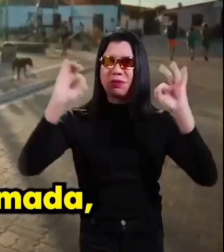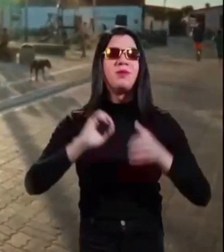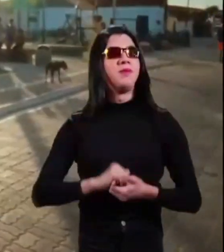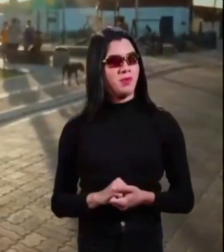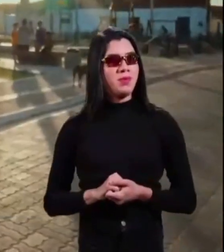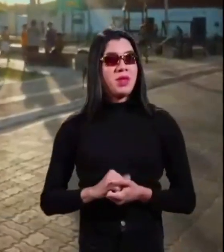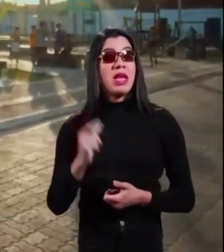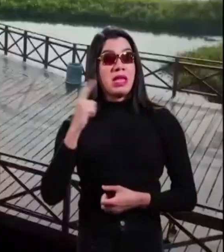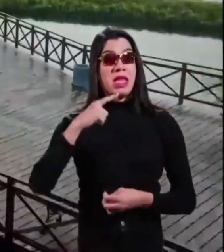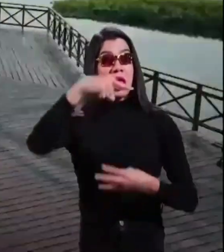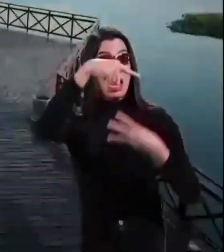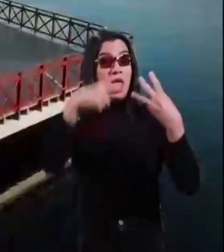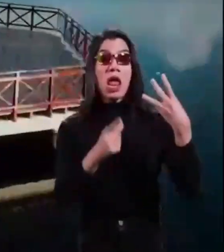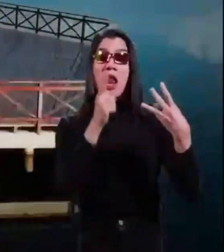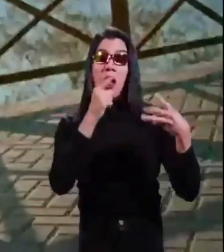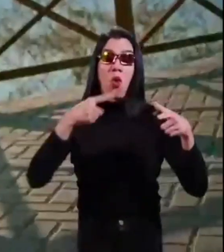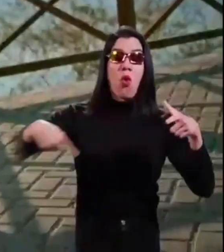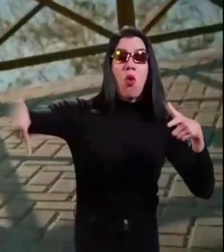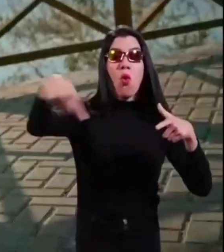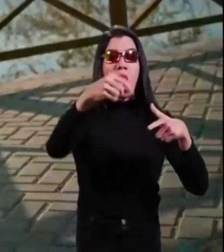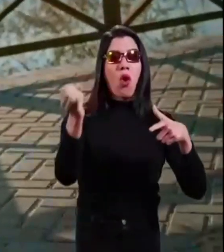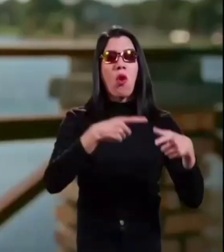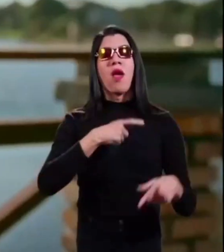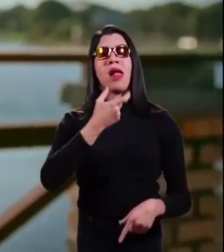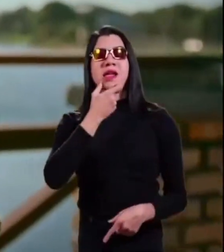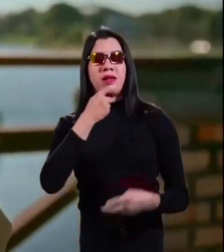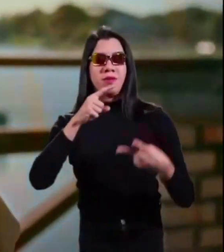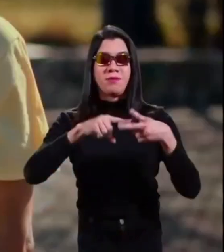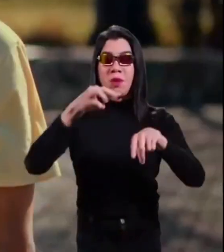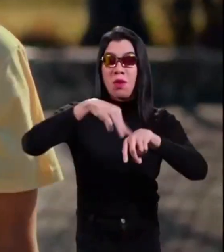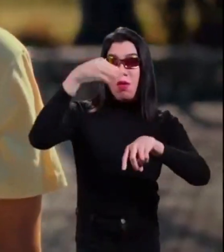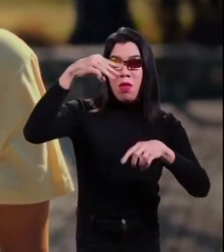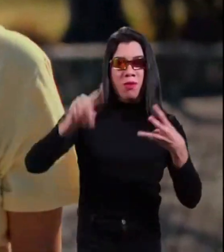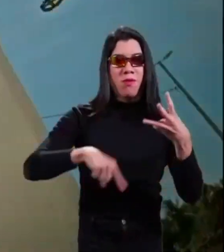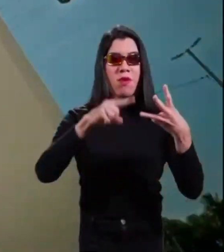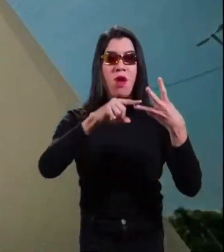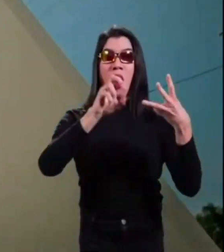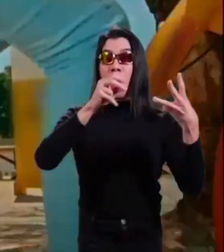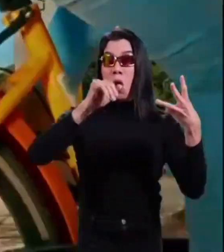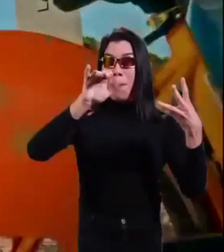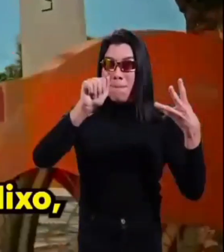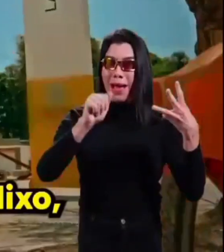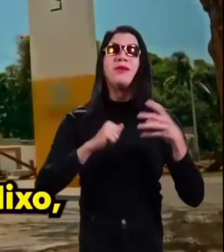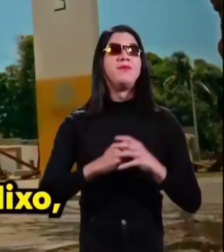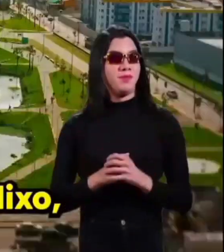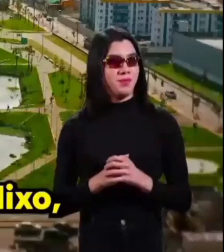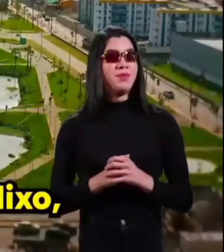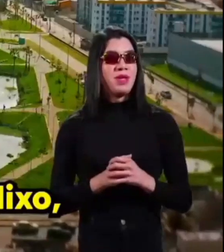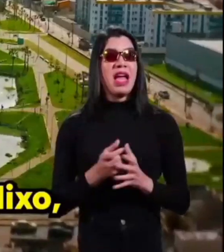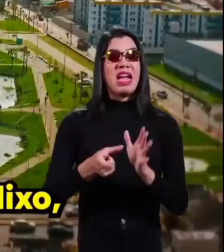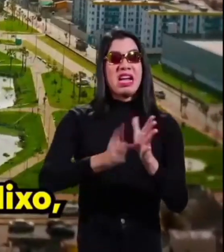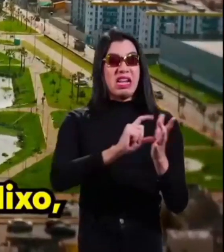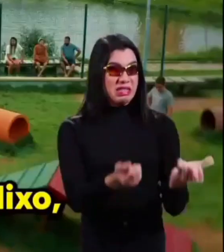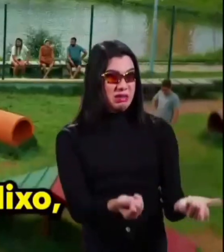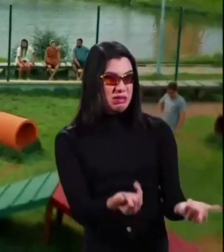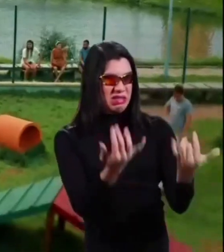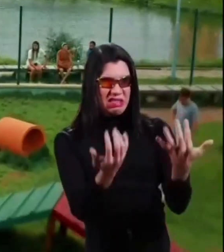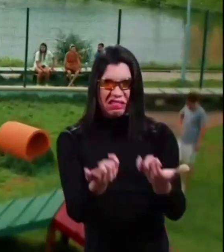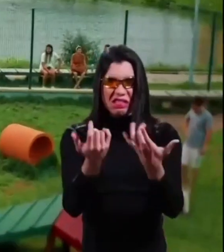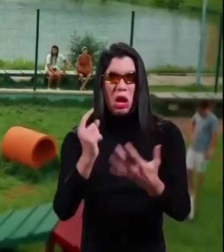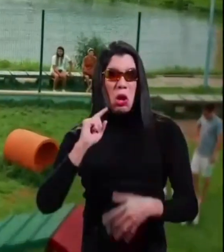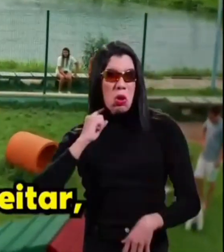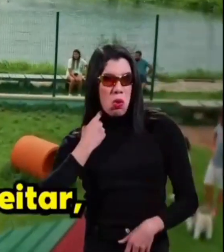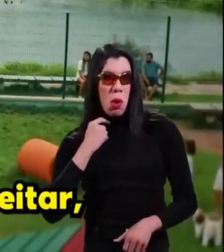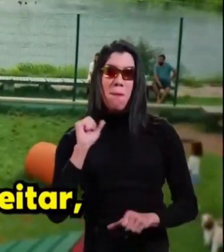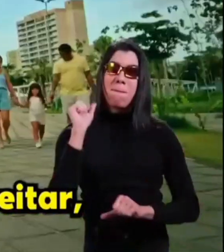arrumada. Passando por três novas lagoas. A de Messejana, a do Mudubim e a do Opaia. Onde antes era mato e lixo,